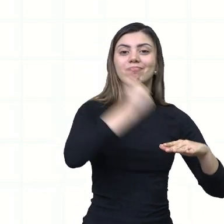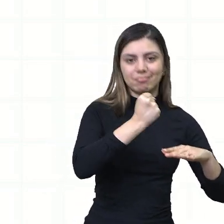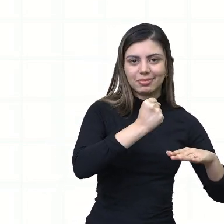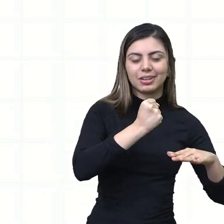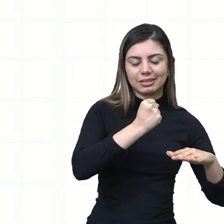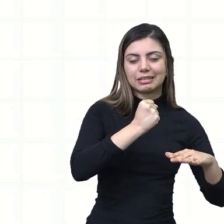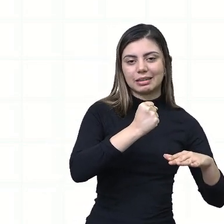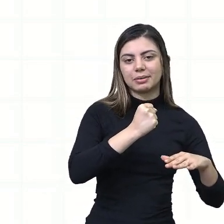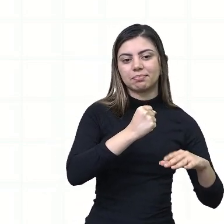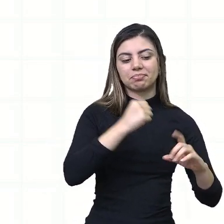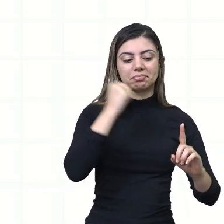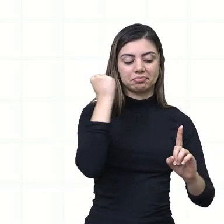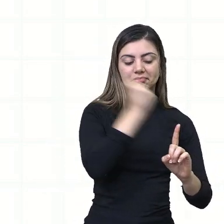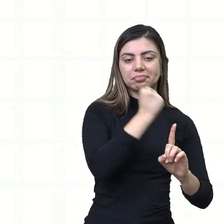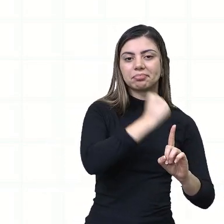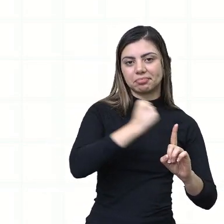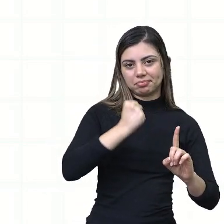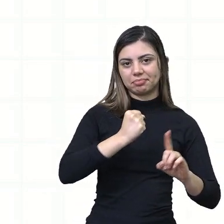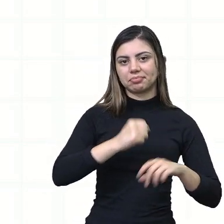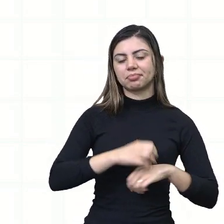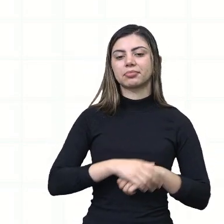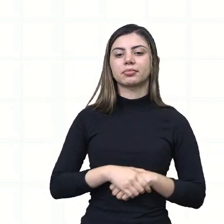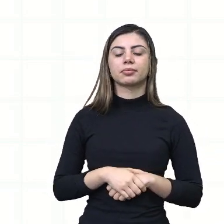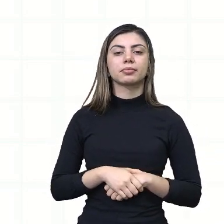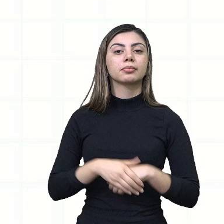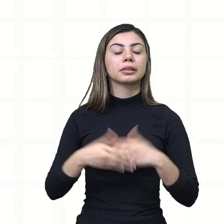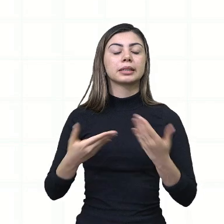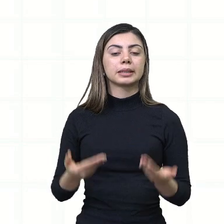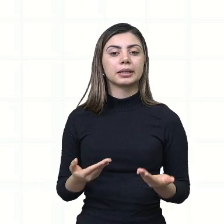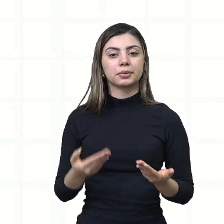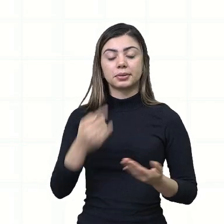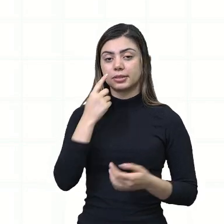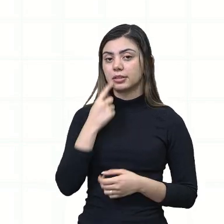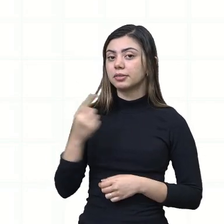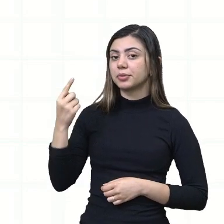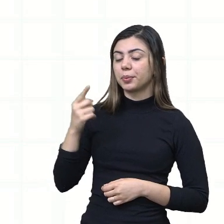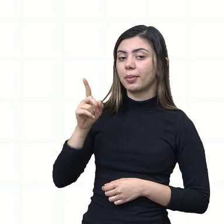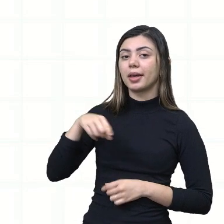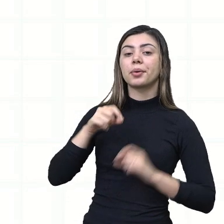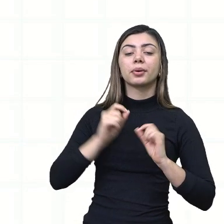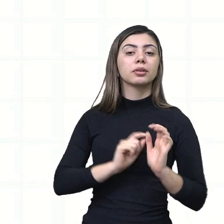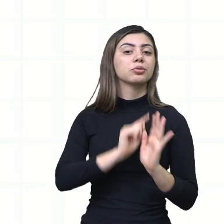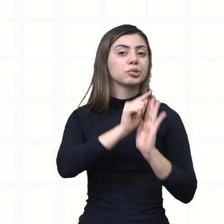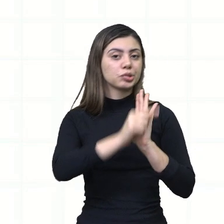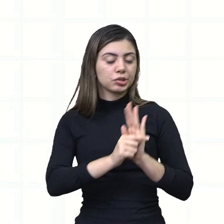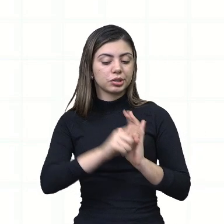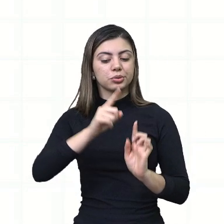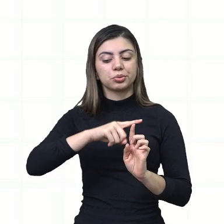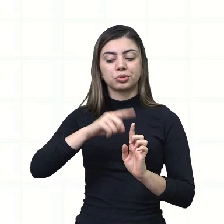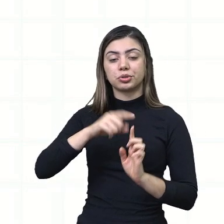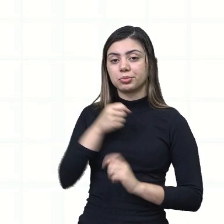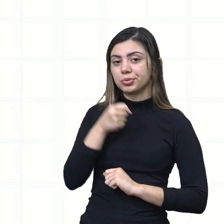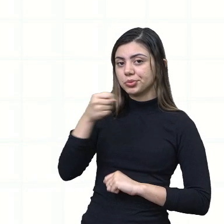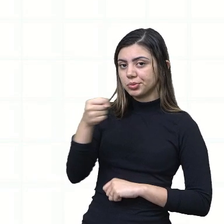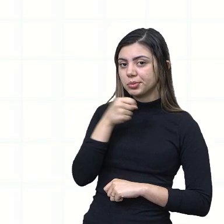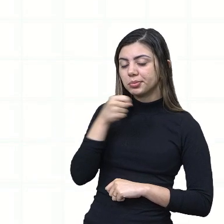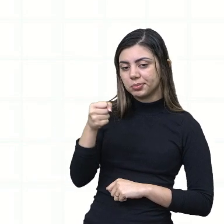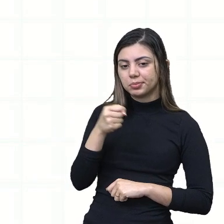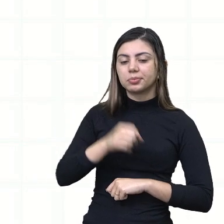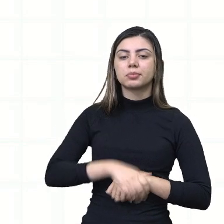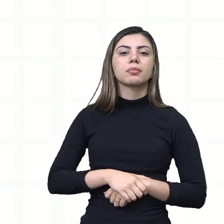a golpes de faca. Então, aqui, ele é um gênero jornalístico e